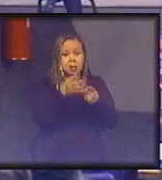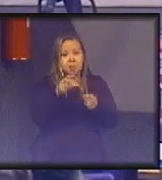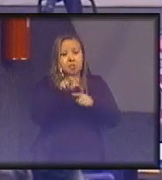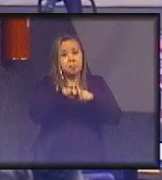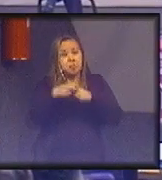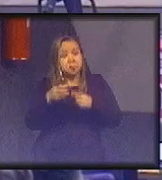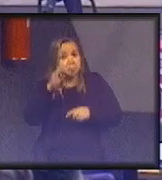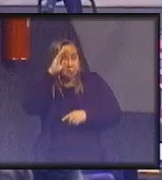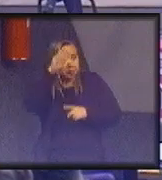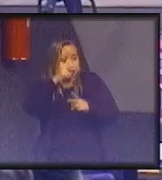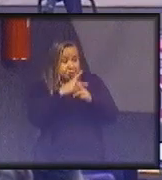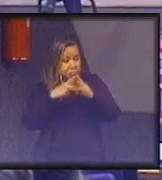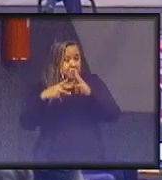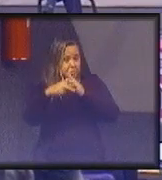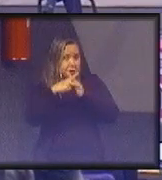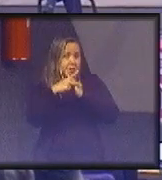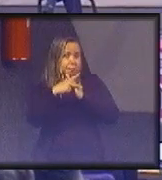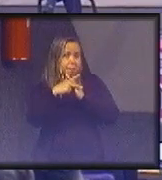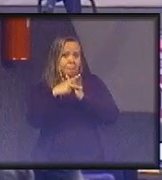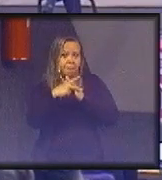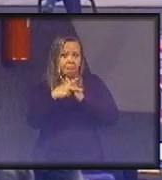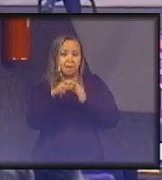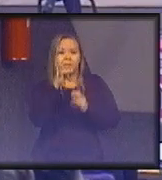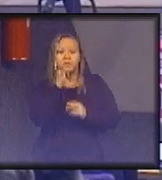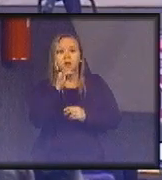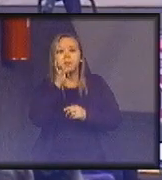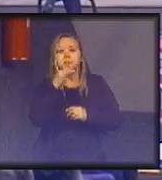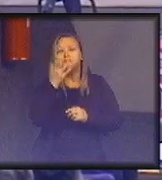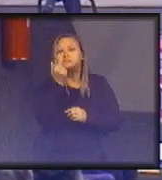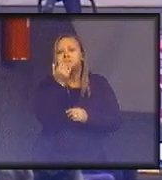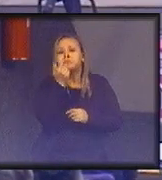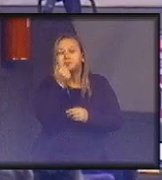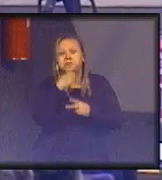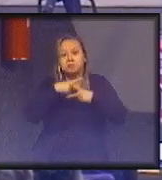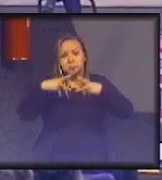priorizados. Vou dar o exemplo de alimentos.